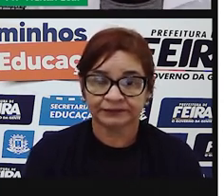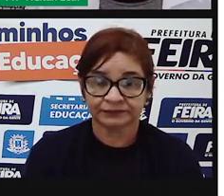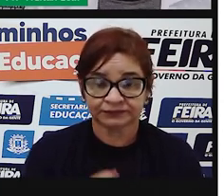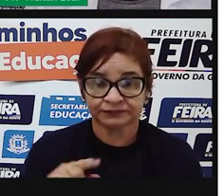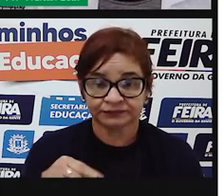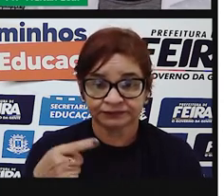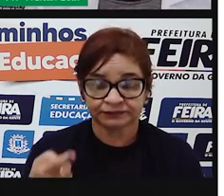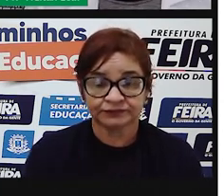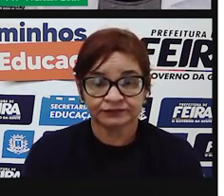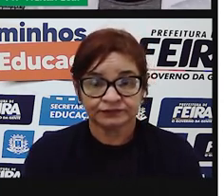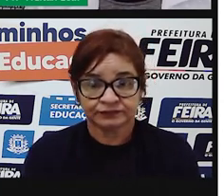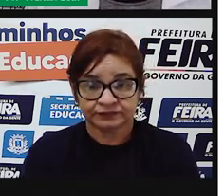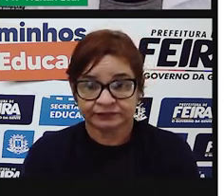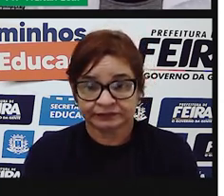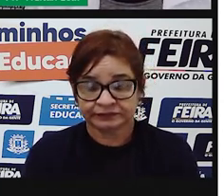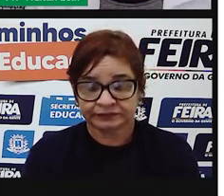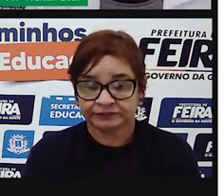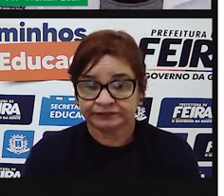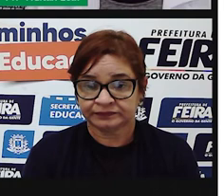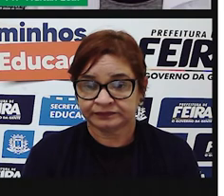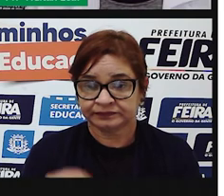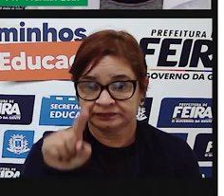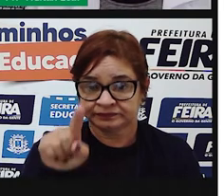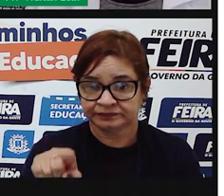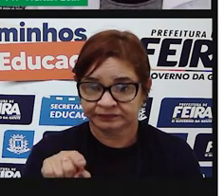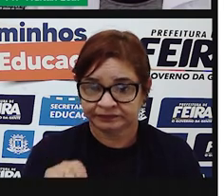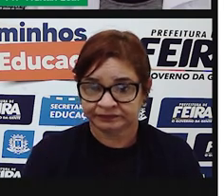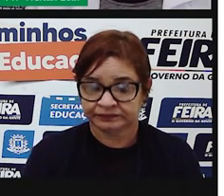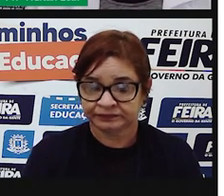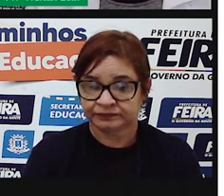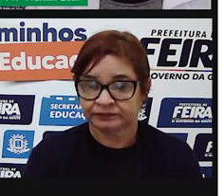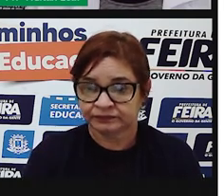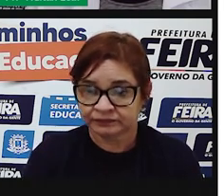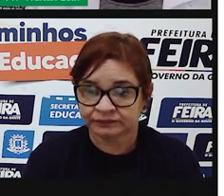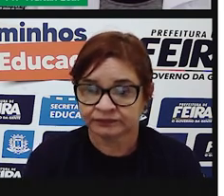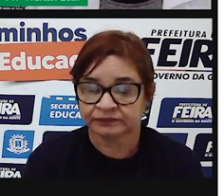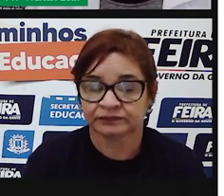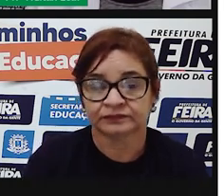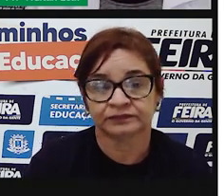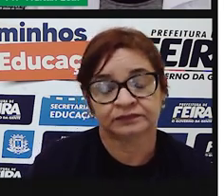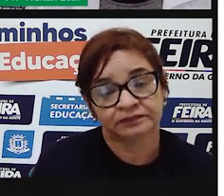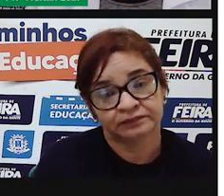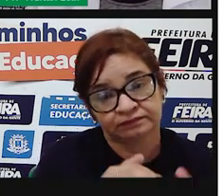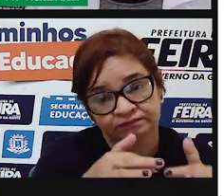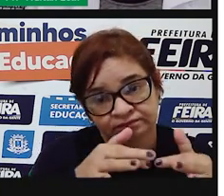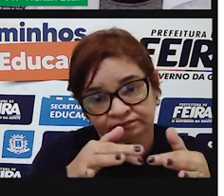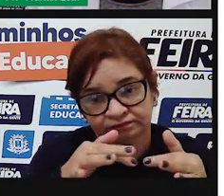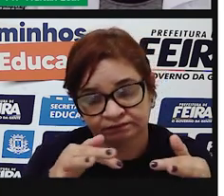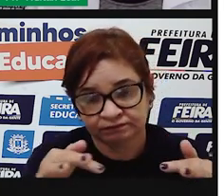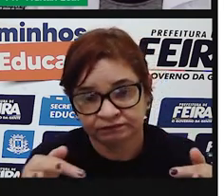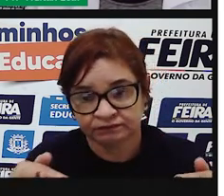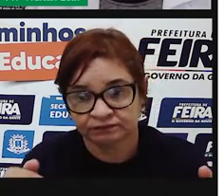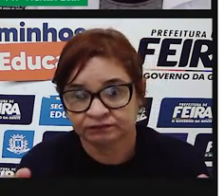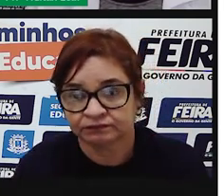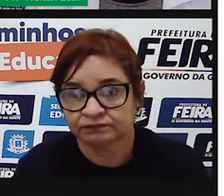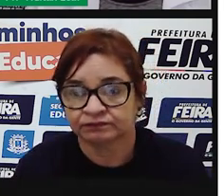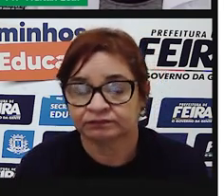Outra forma de se utilizar os dois pontos. Introduzir uma citação, uma